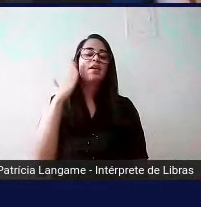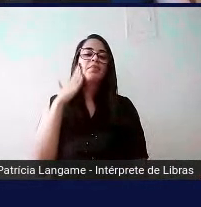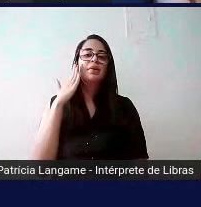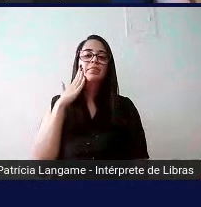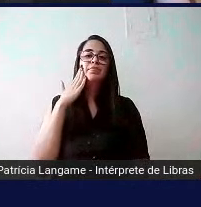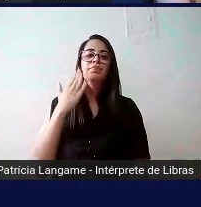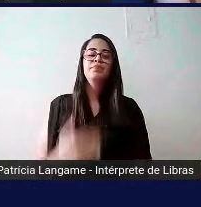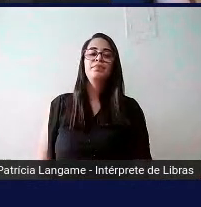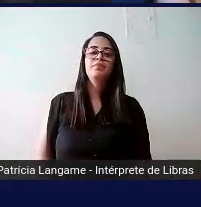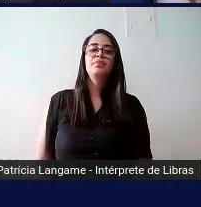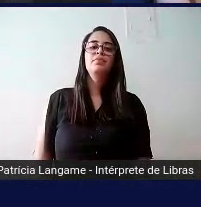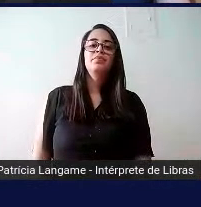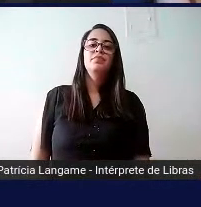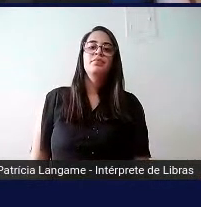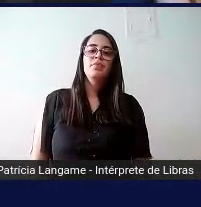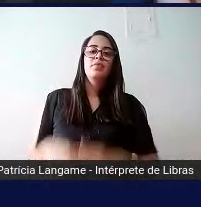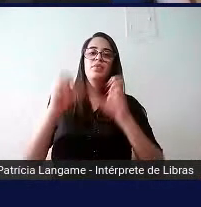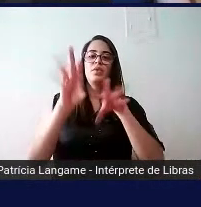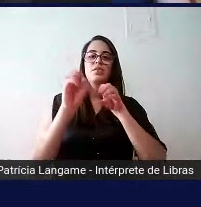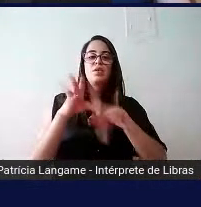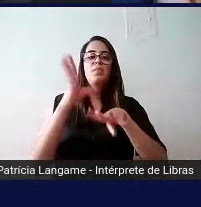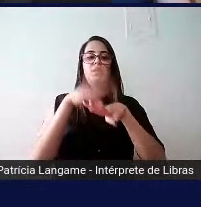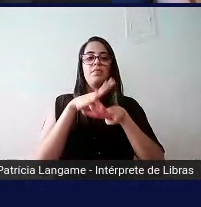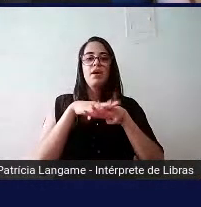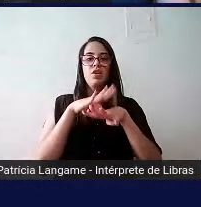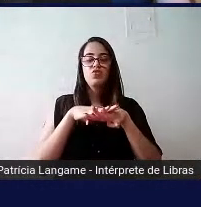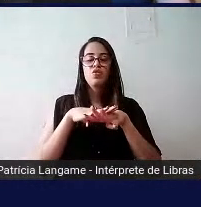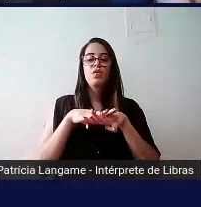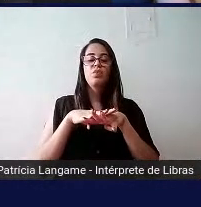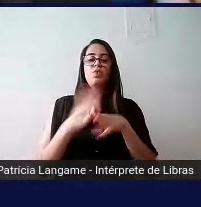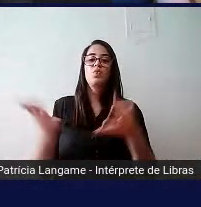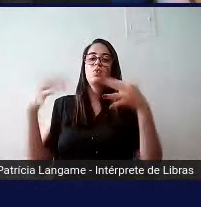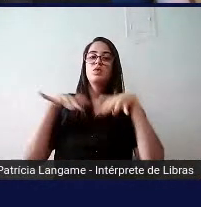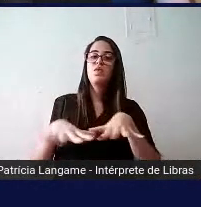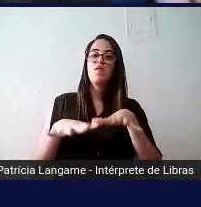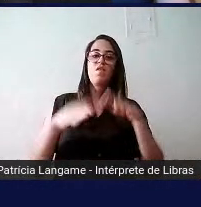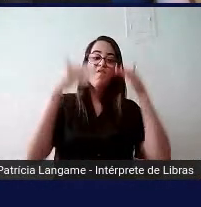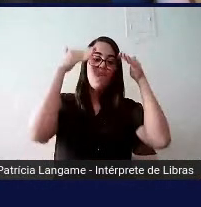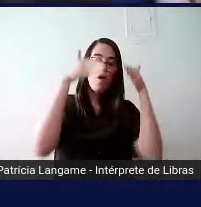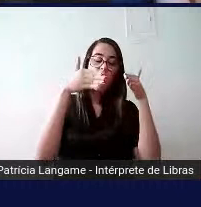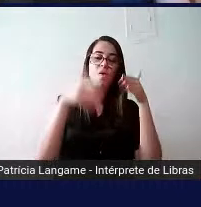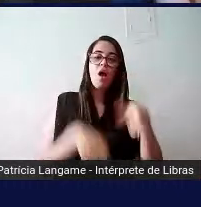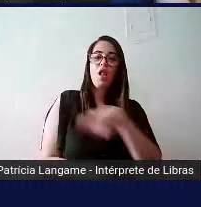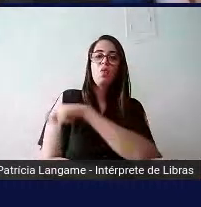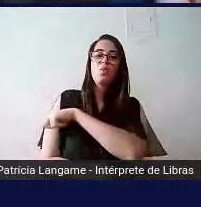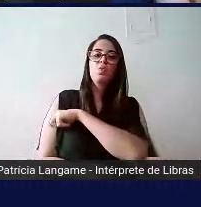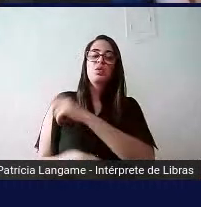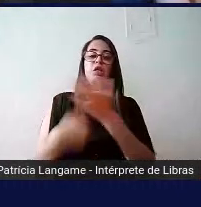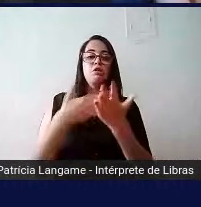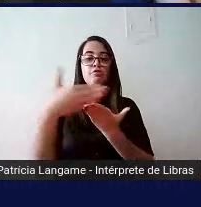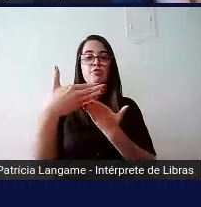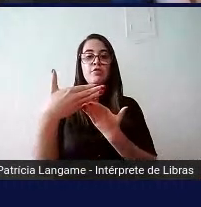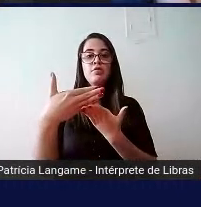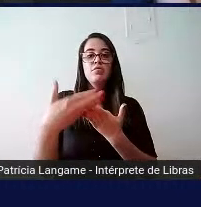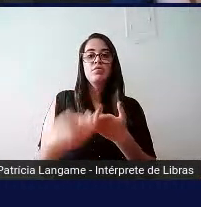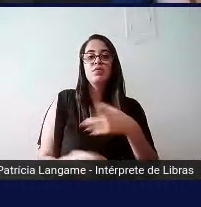educação matemática inclusiva, com foco inicial para alunos dos anos iniciais do ensino fundamental,